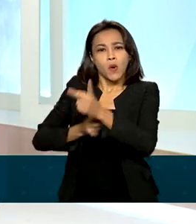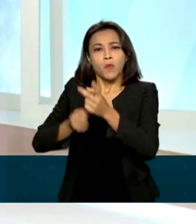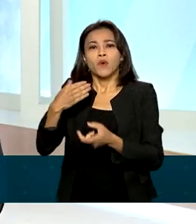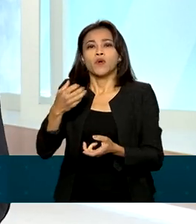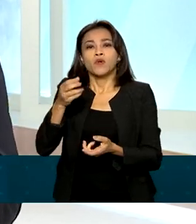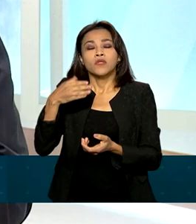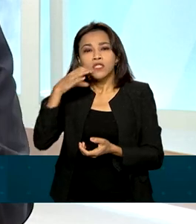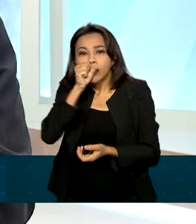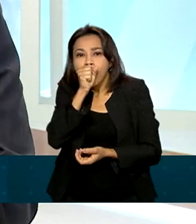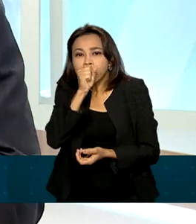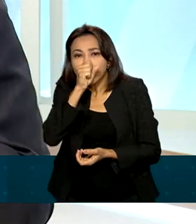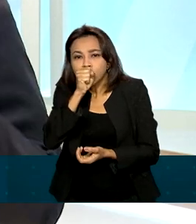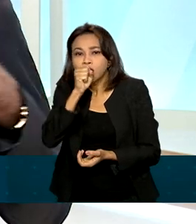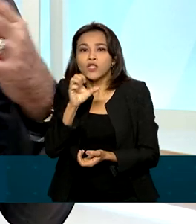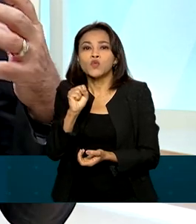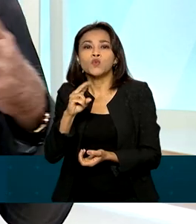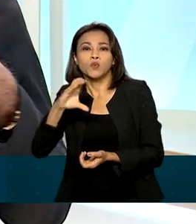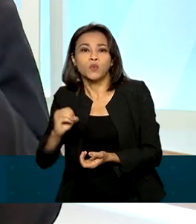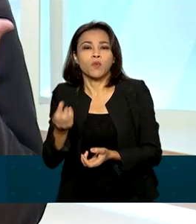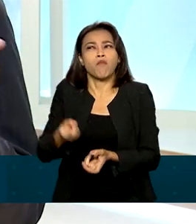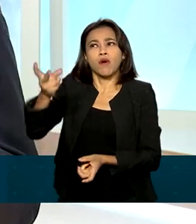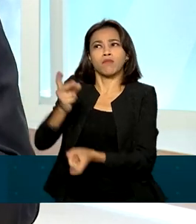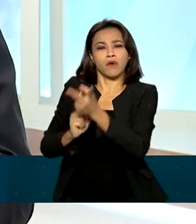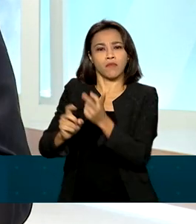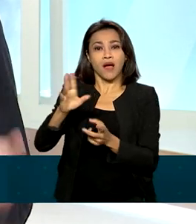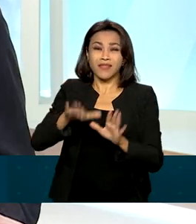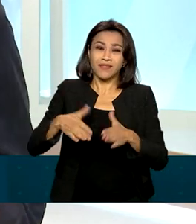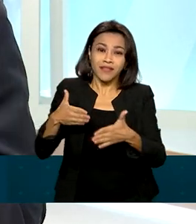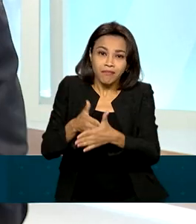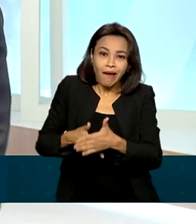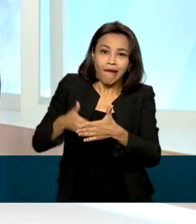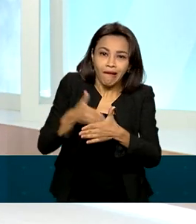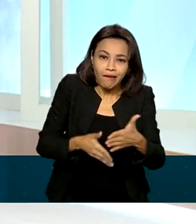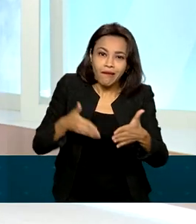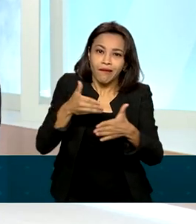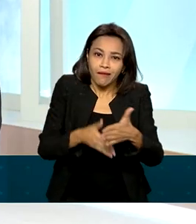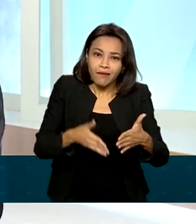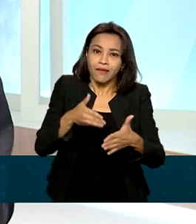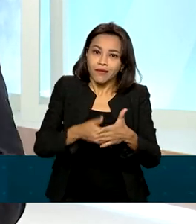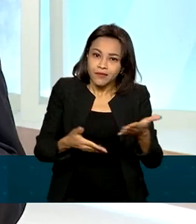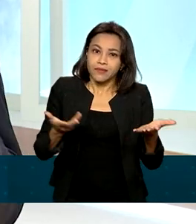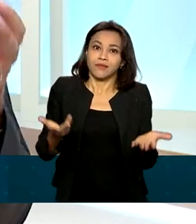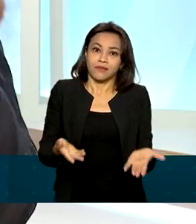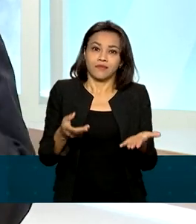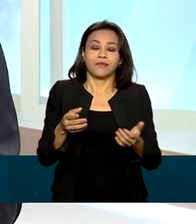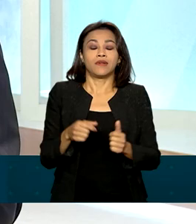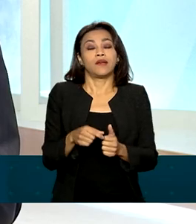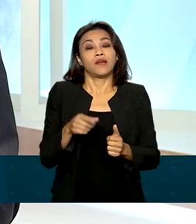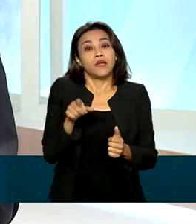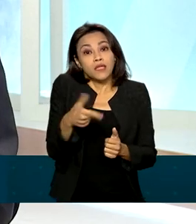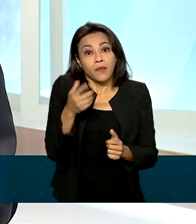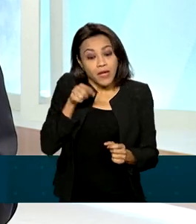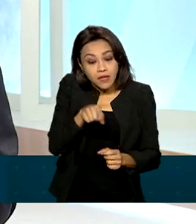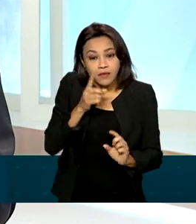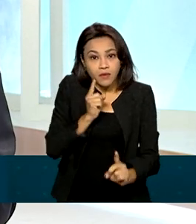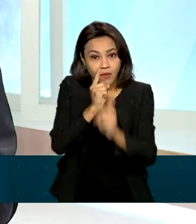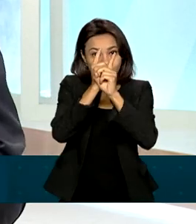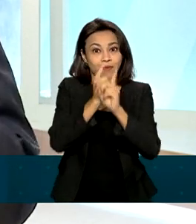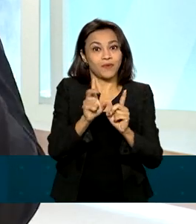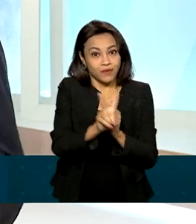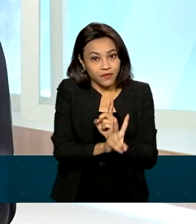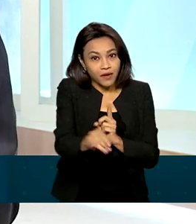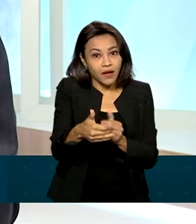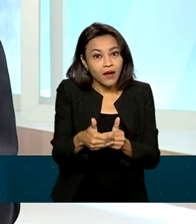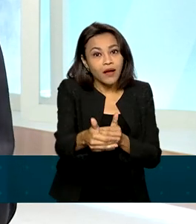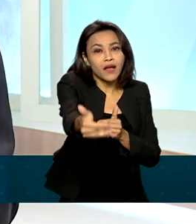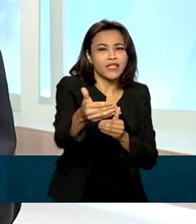vezes elas são impedidas por questões da existência de barreiras tarifárias ou barreiras não tarifárias. Então, o encontro de cúmula permite que